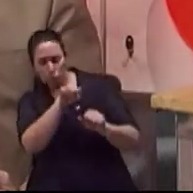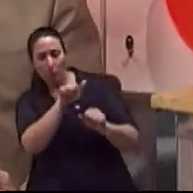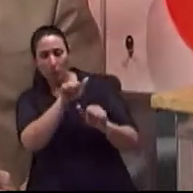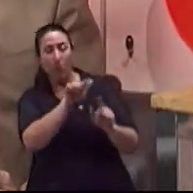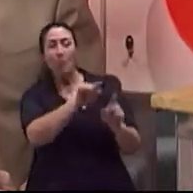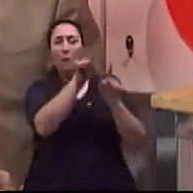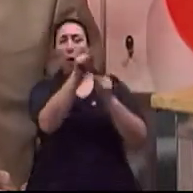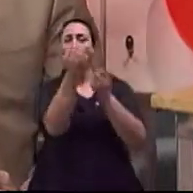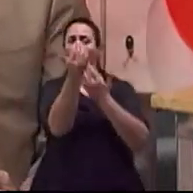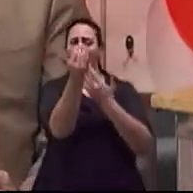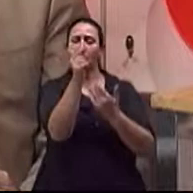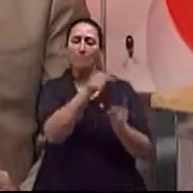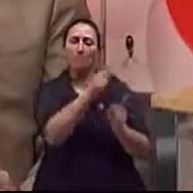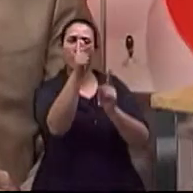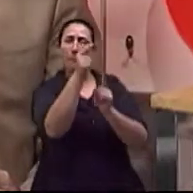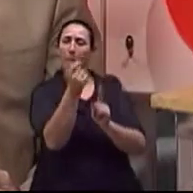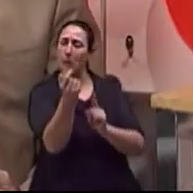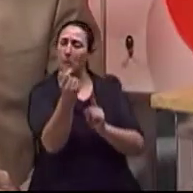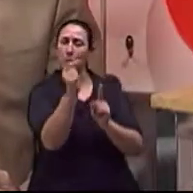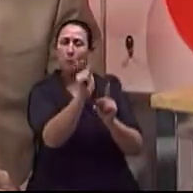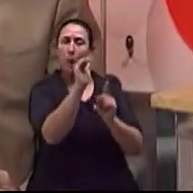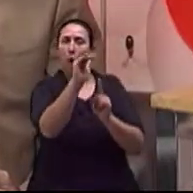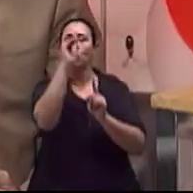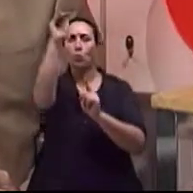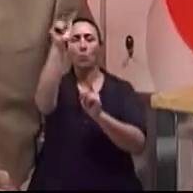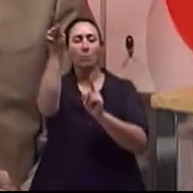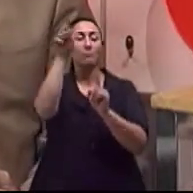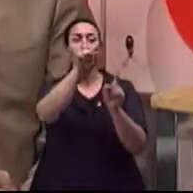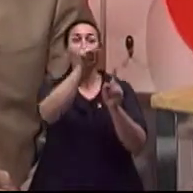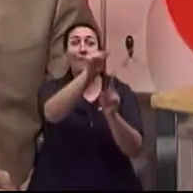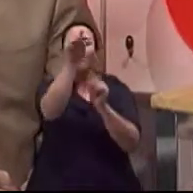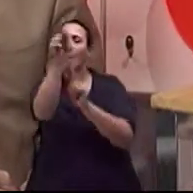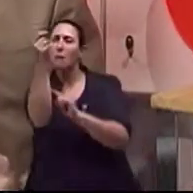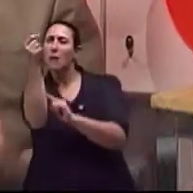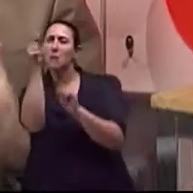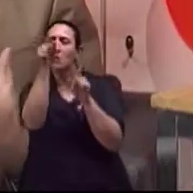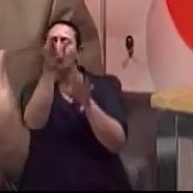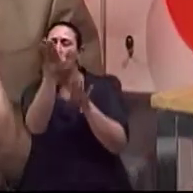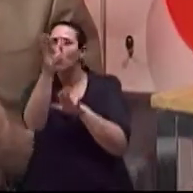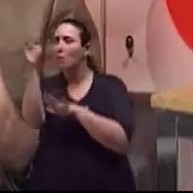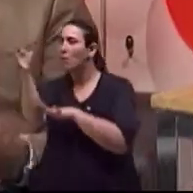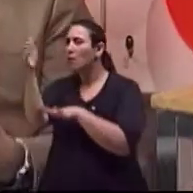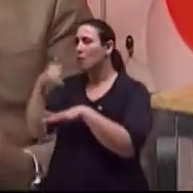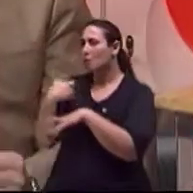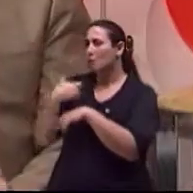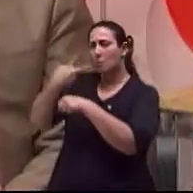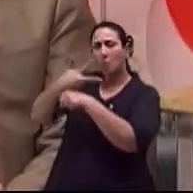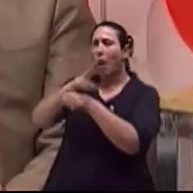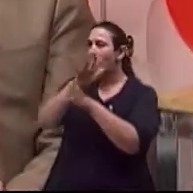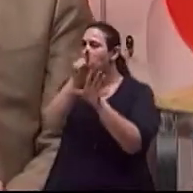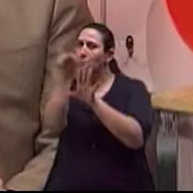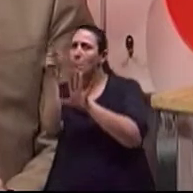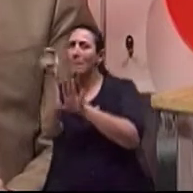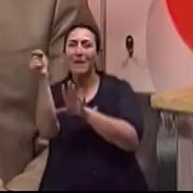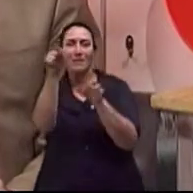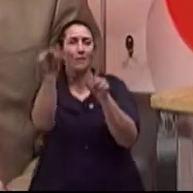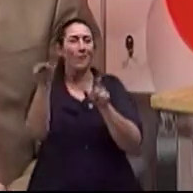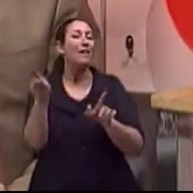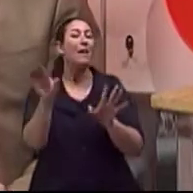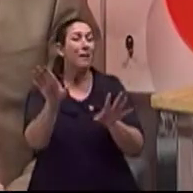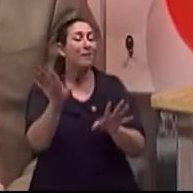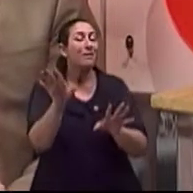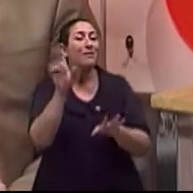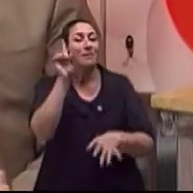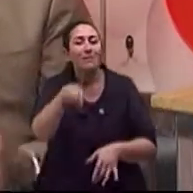Na adolescência também Na fase adulta e assim por diante Porém, nós não vamos manter exatamente a mesma